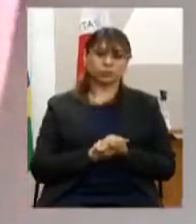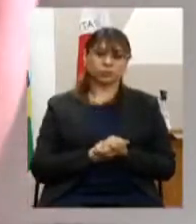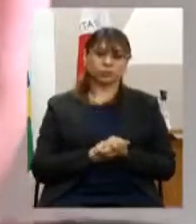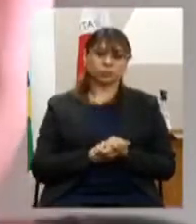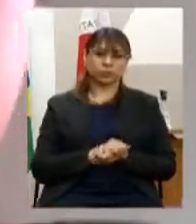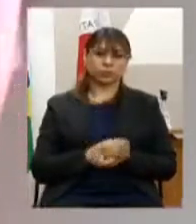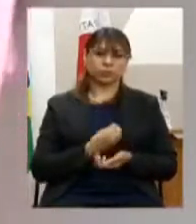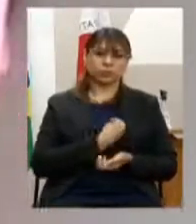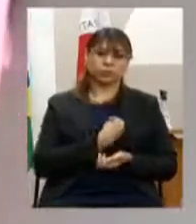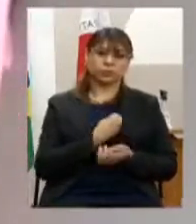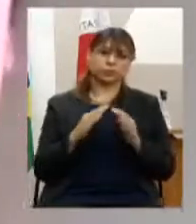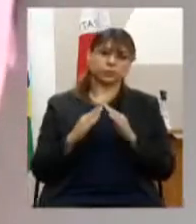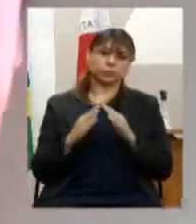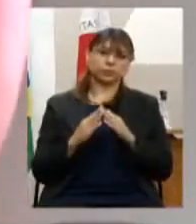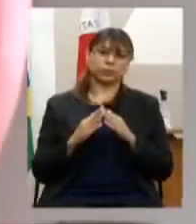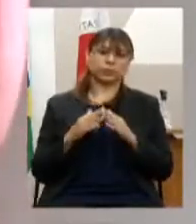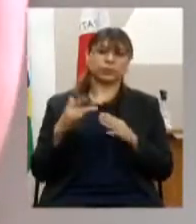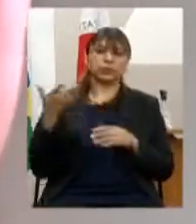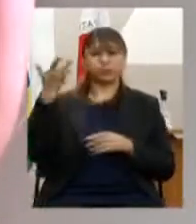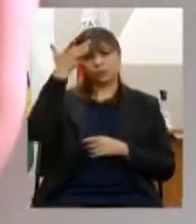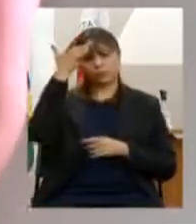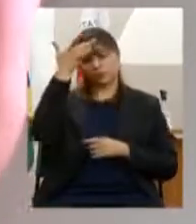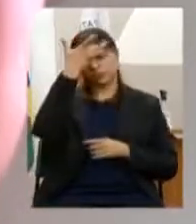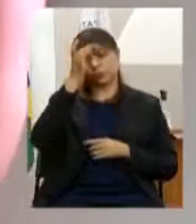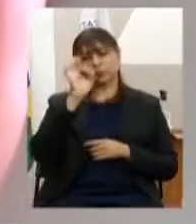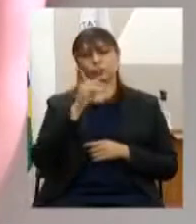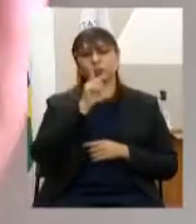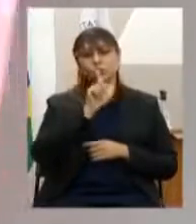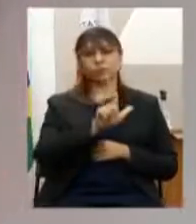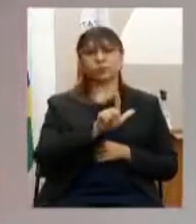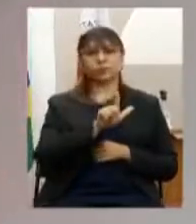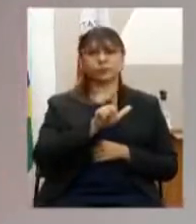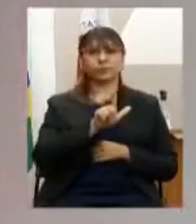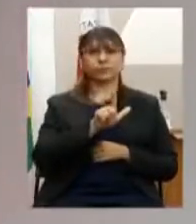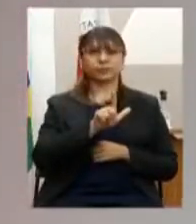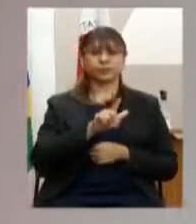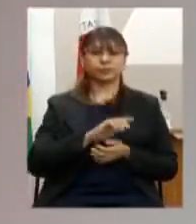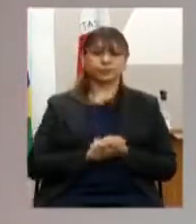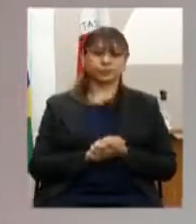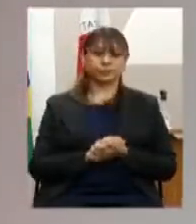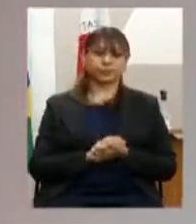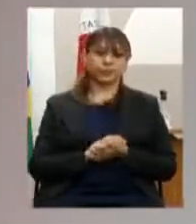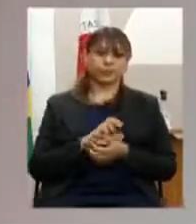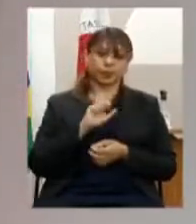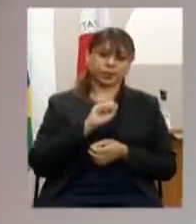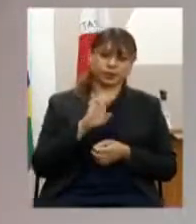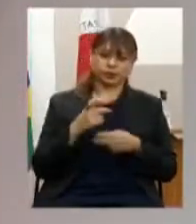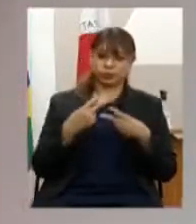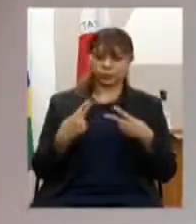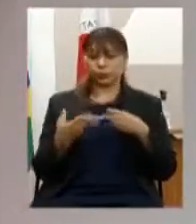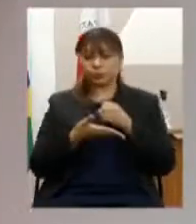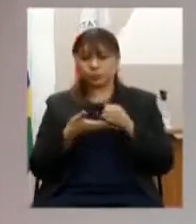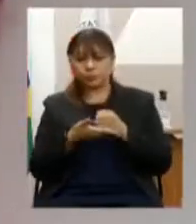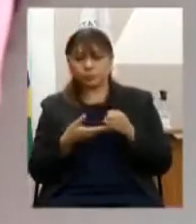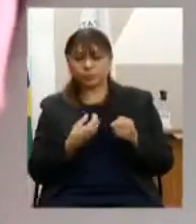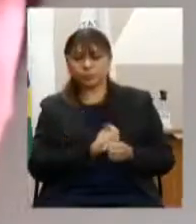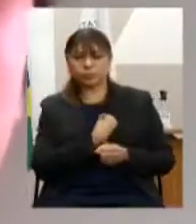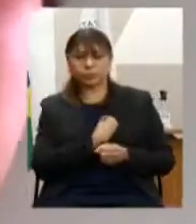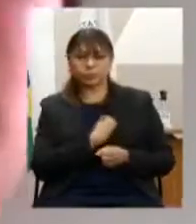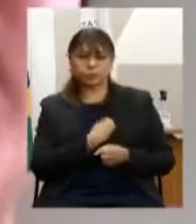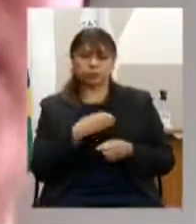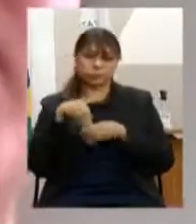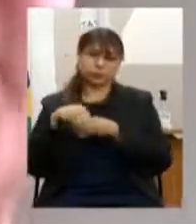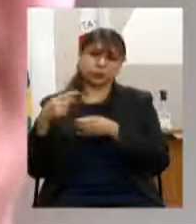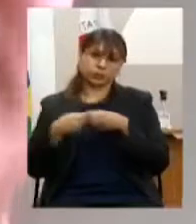mental só é possível no momento em que certas condições básicas de existência na cidade